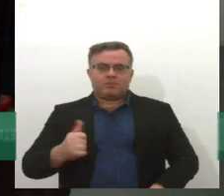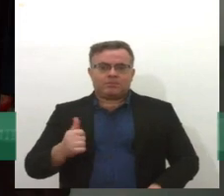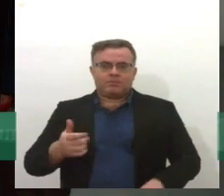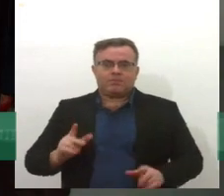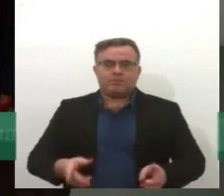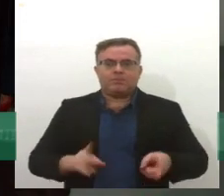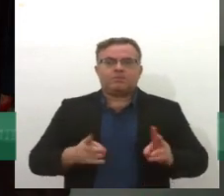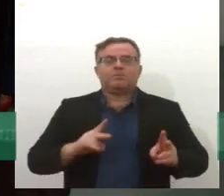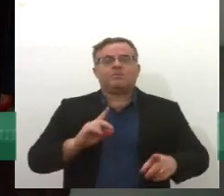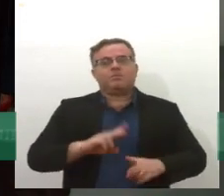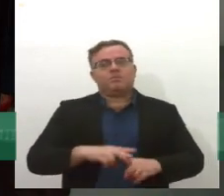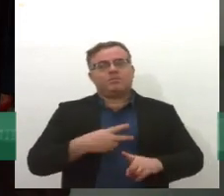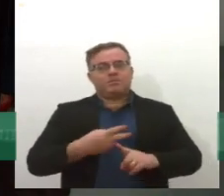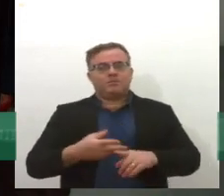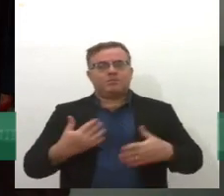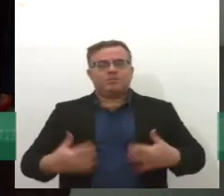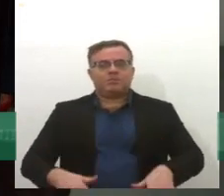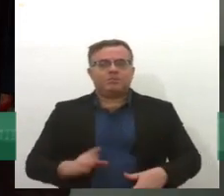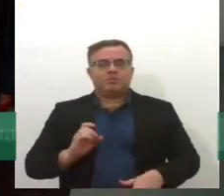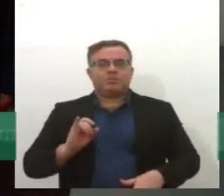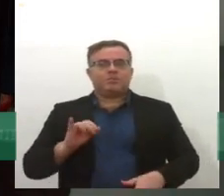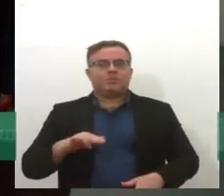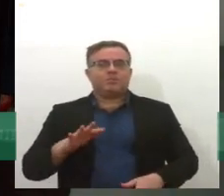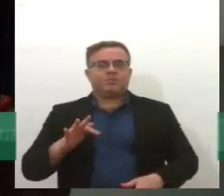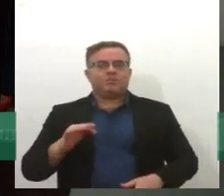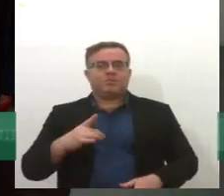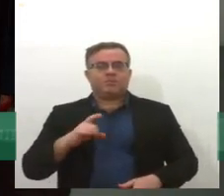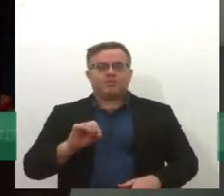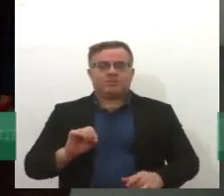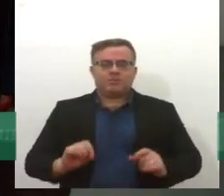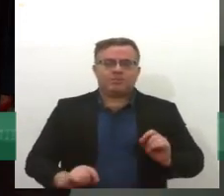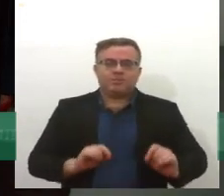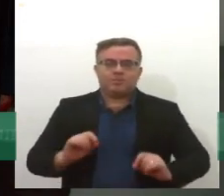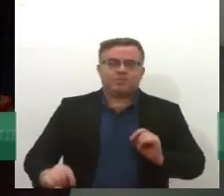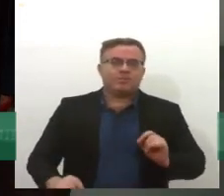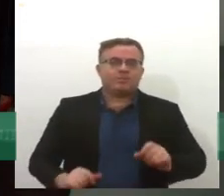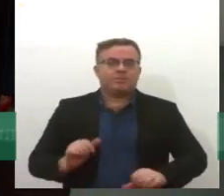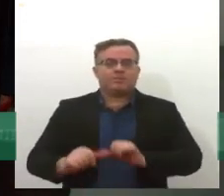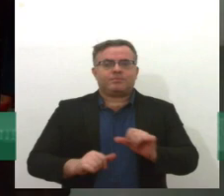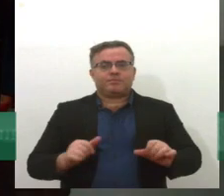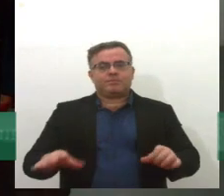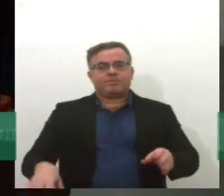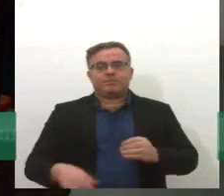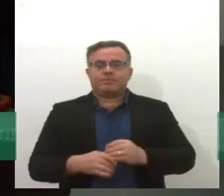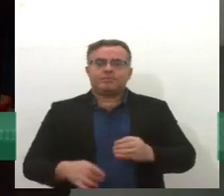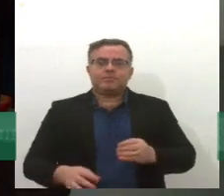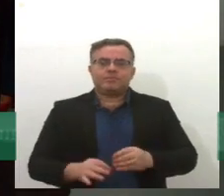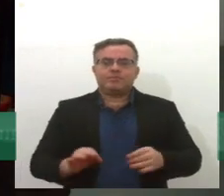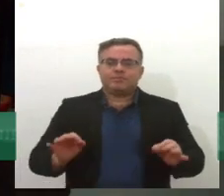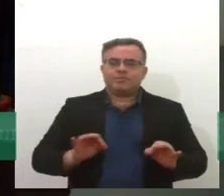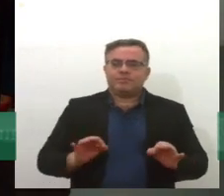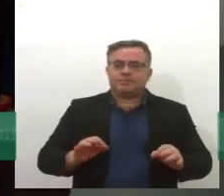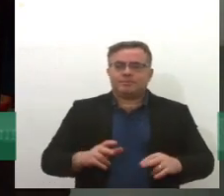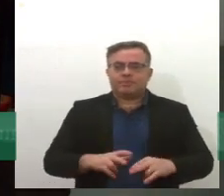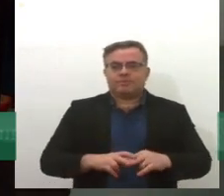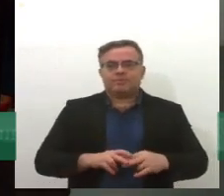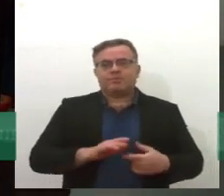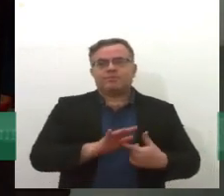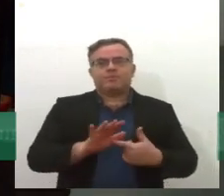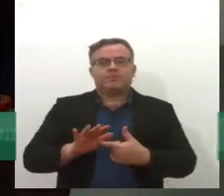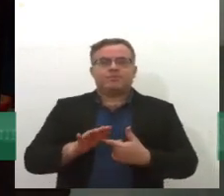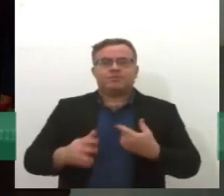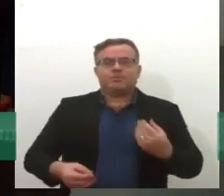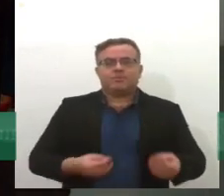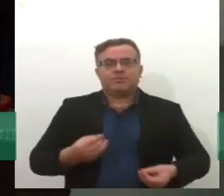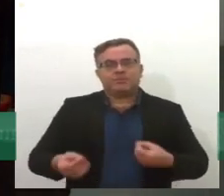Com o aumento da inflação e tudo, a gente não houve nenhum tipo de aumento nesse tipo de investimento. Então, é um dado também que mostra